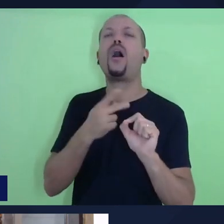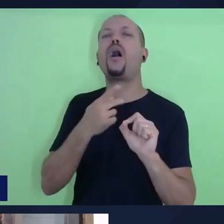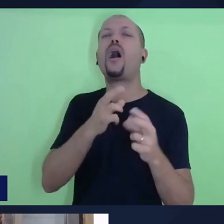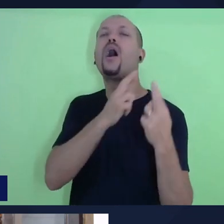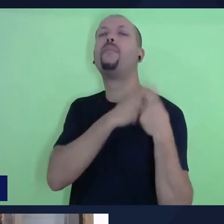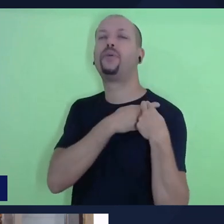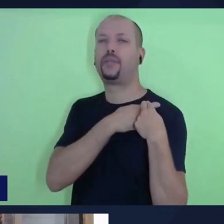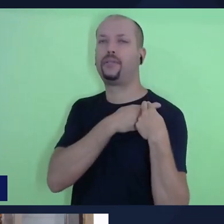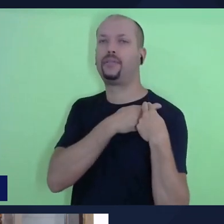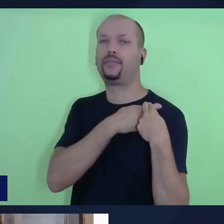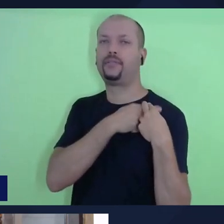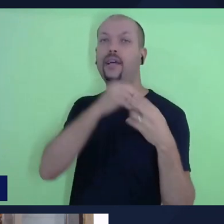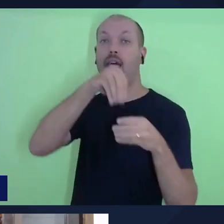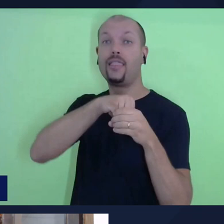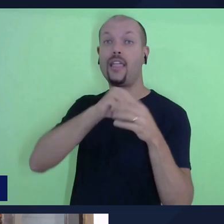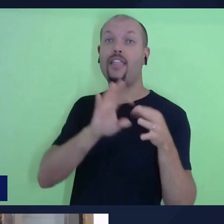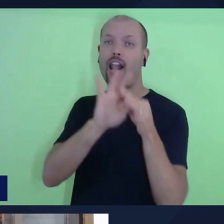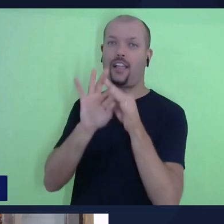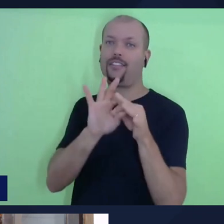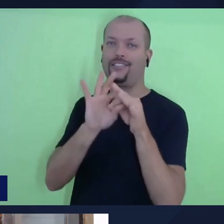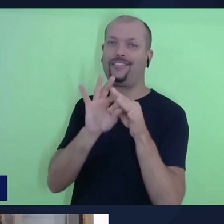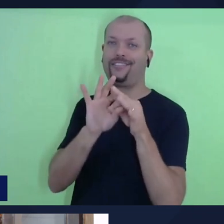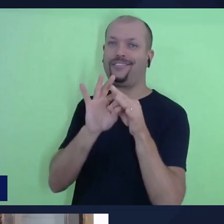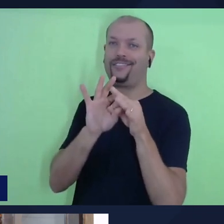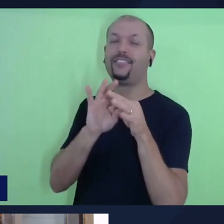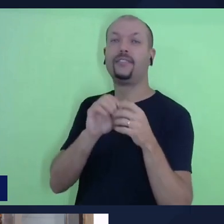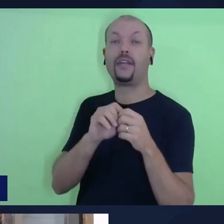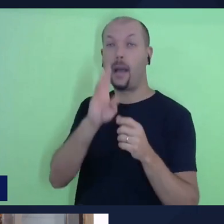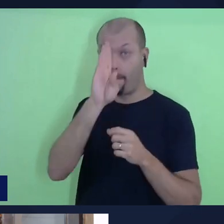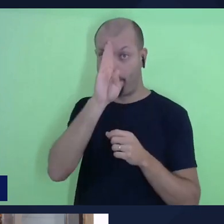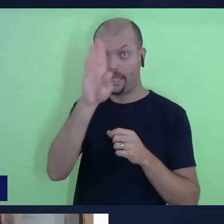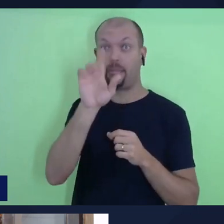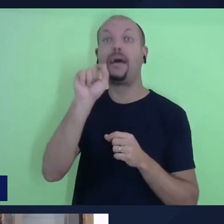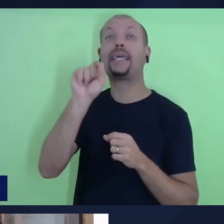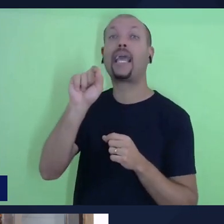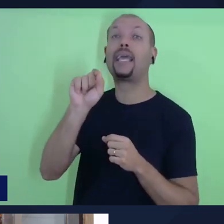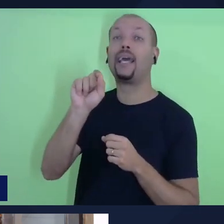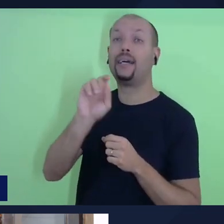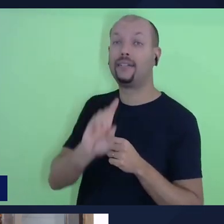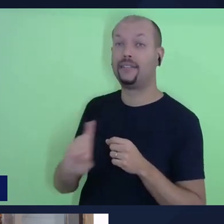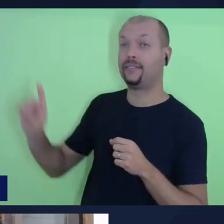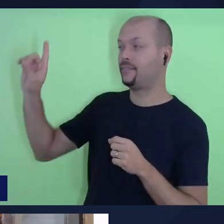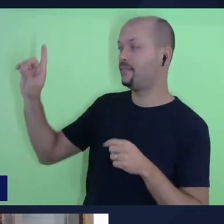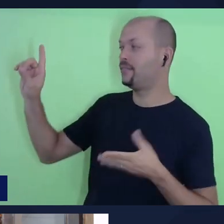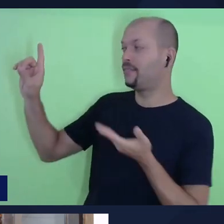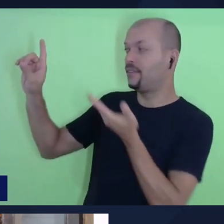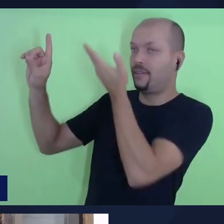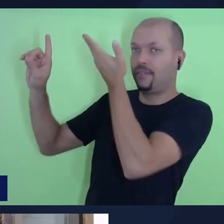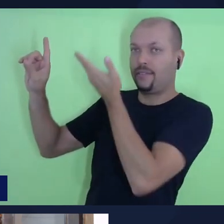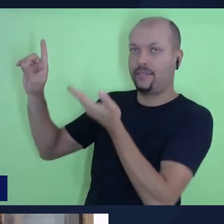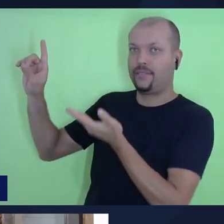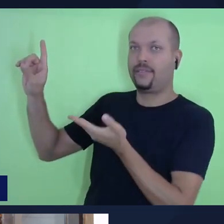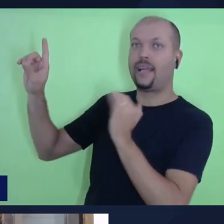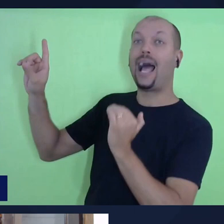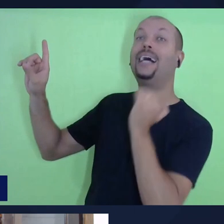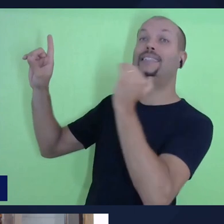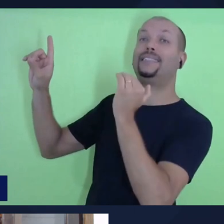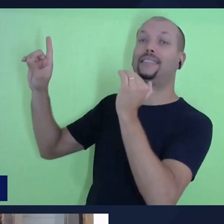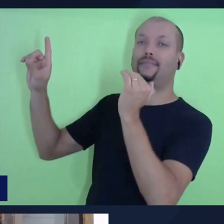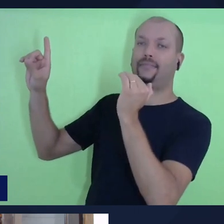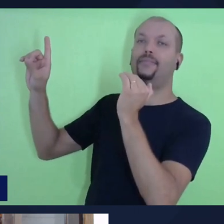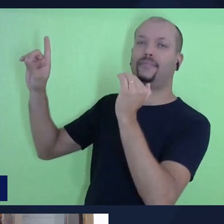aliança, mas principalmente quem é aquele que está acima de nós,